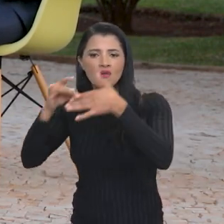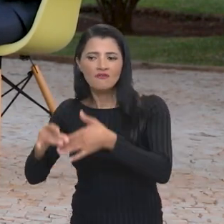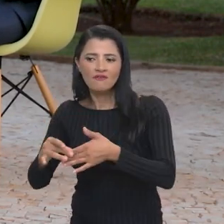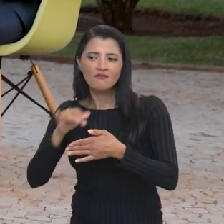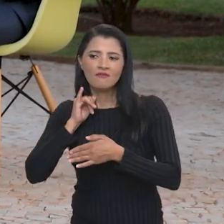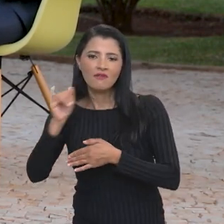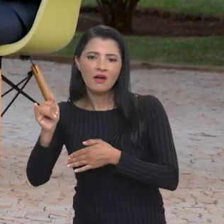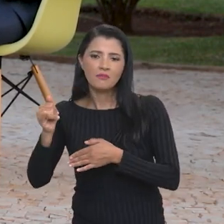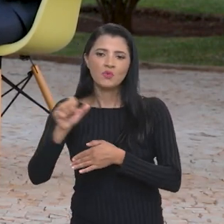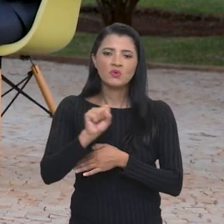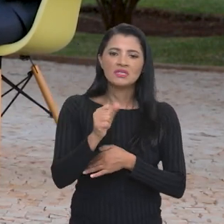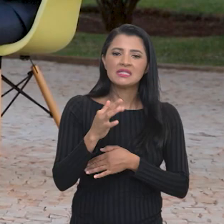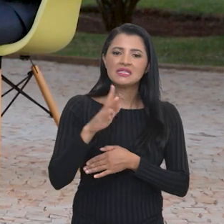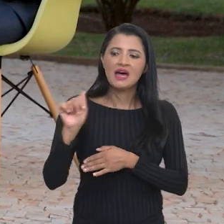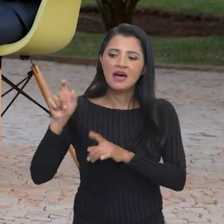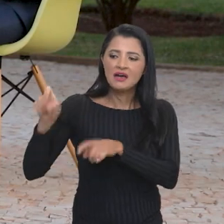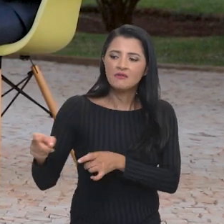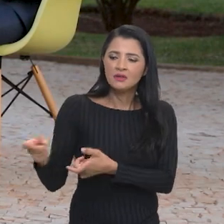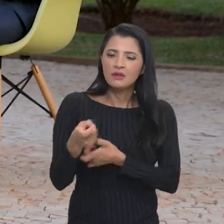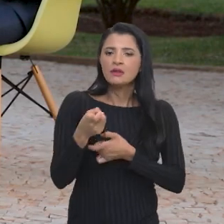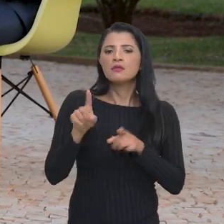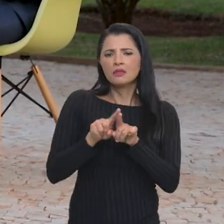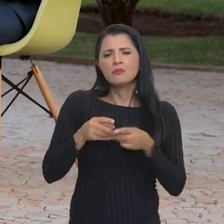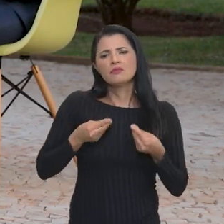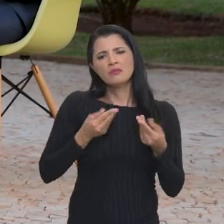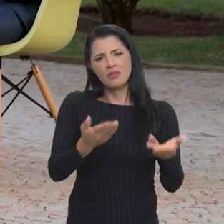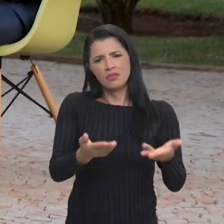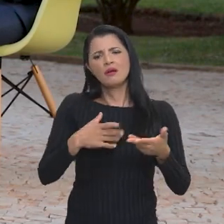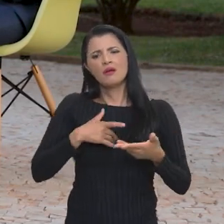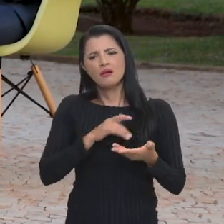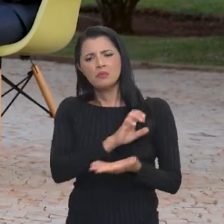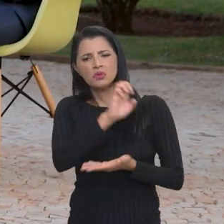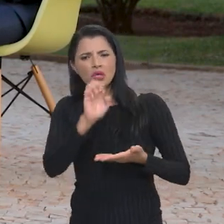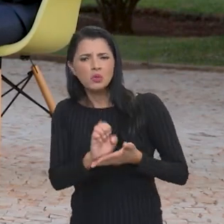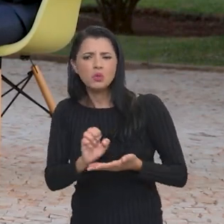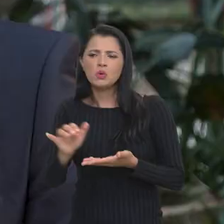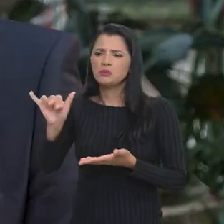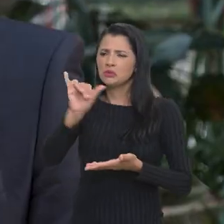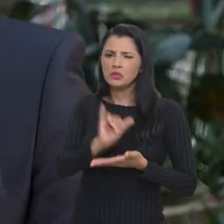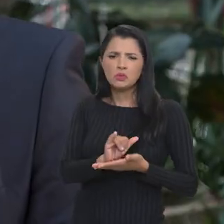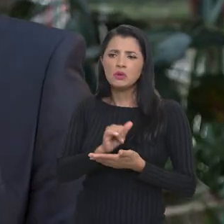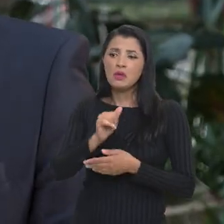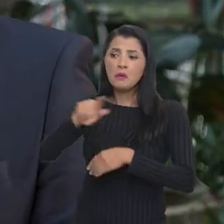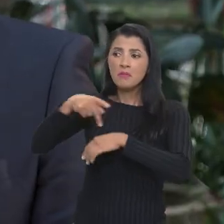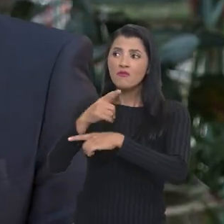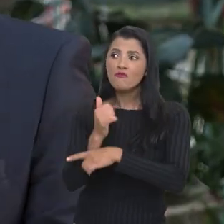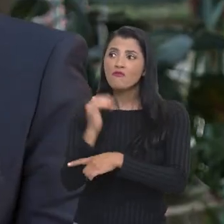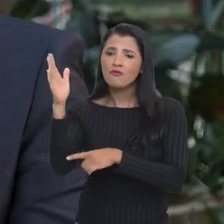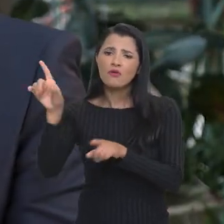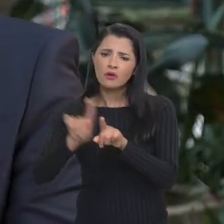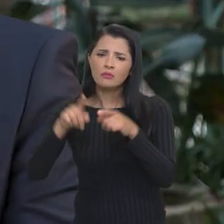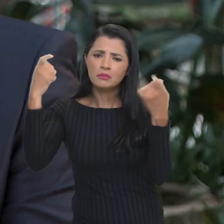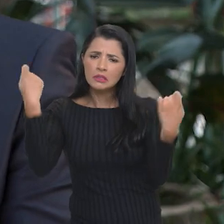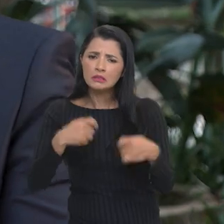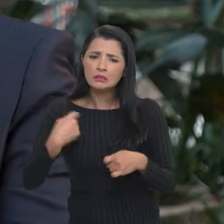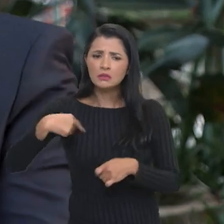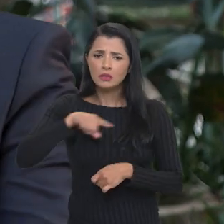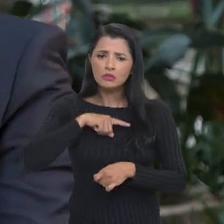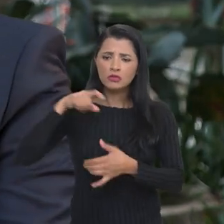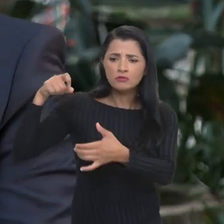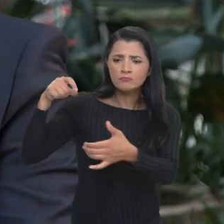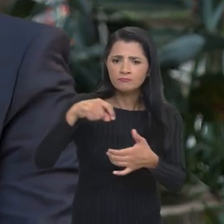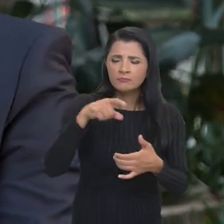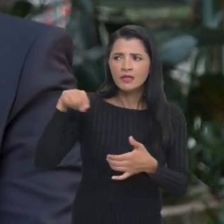gente dá para o mercado, para importadores, exportadores, países lá fora que também precisam do que a gente produz, o que realmente a gente